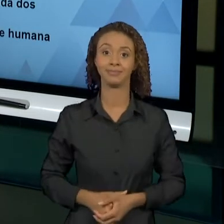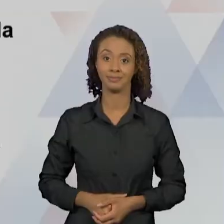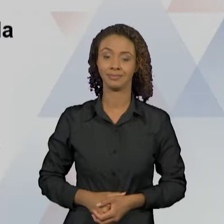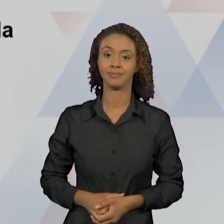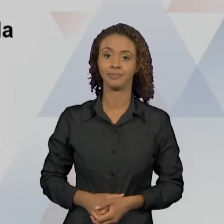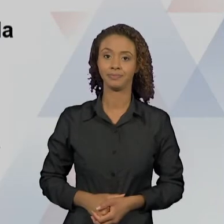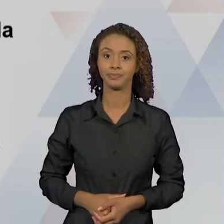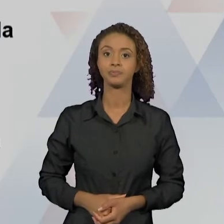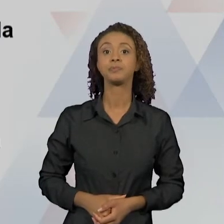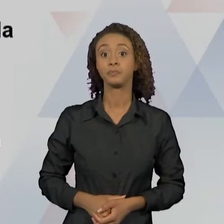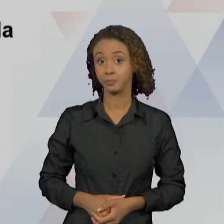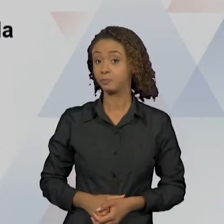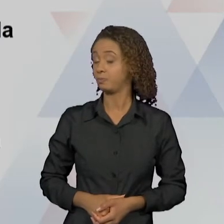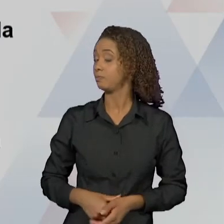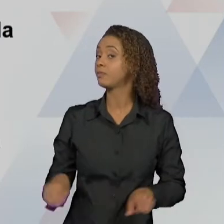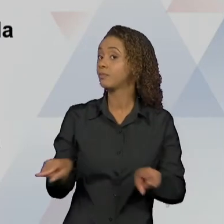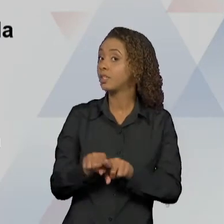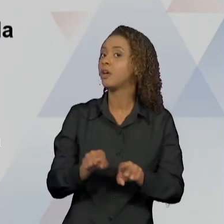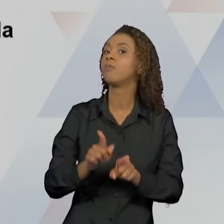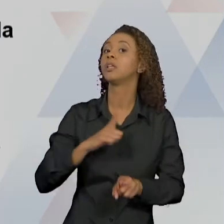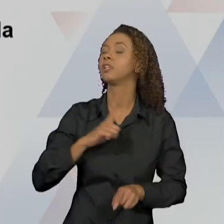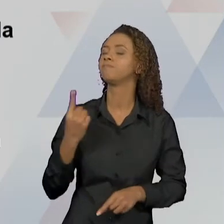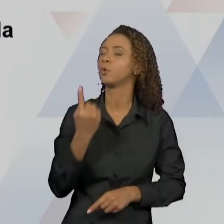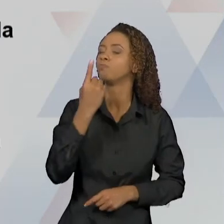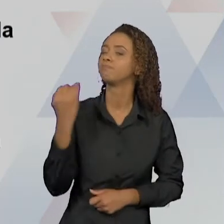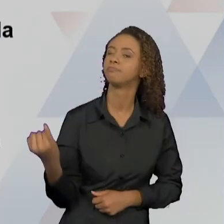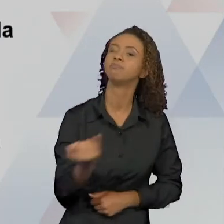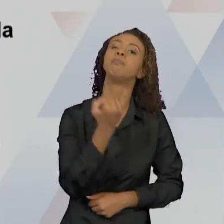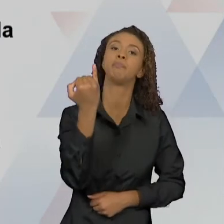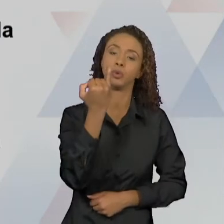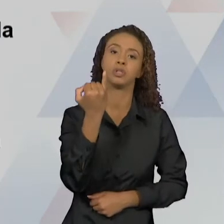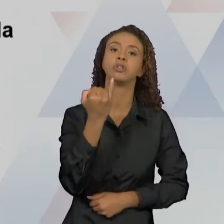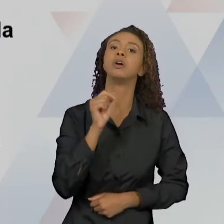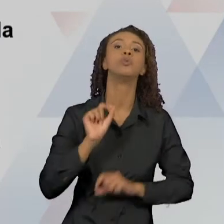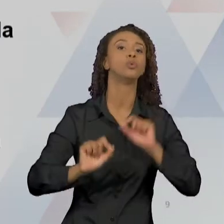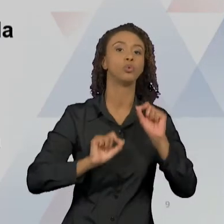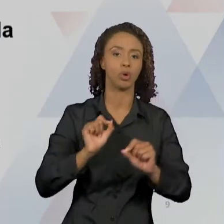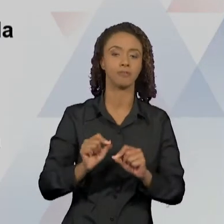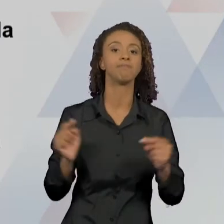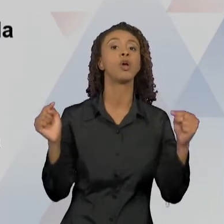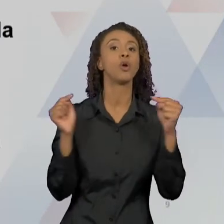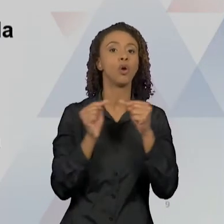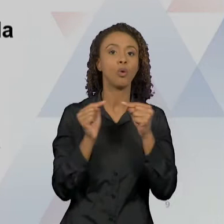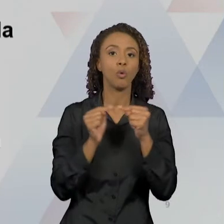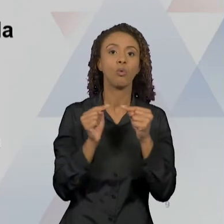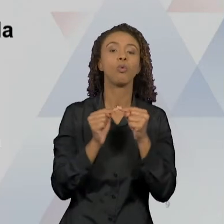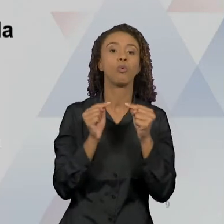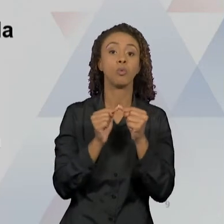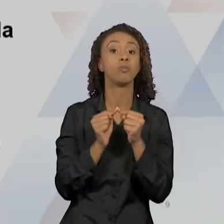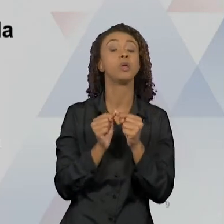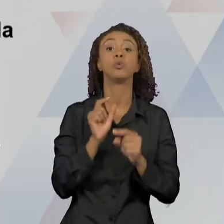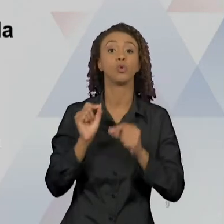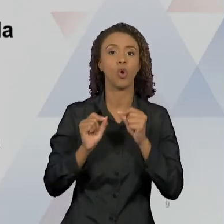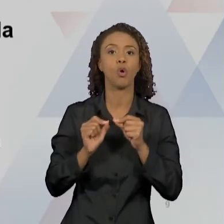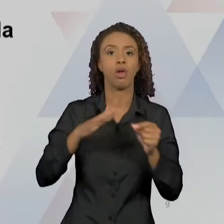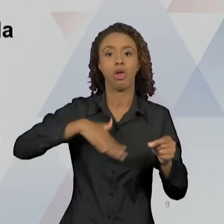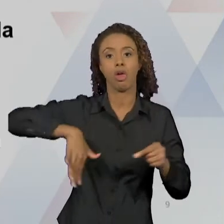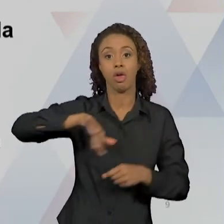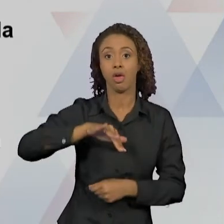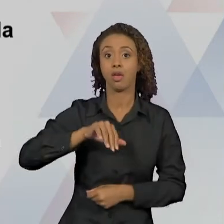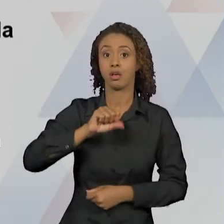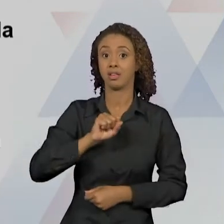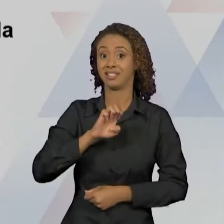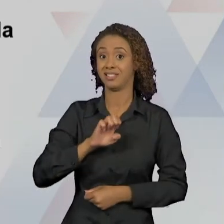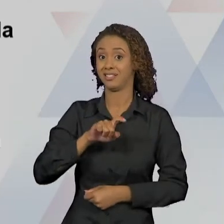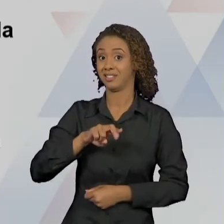Um ponto muito importante tem a ver com toda a estrutura do desenvolvimento sexual. Então a maioria